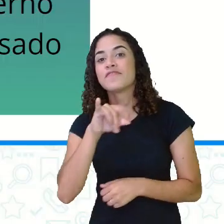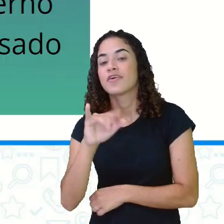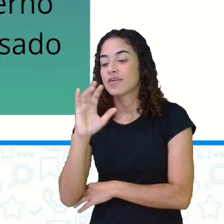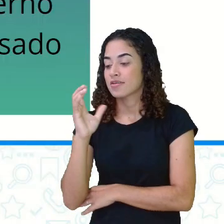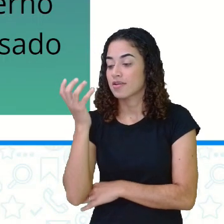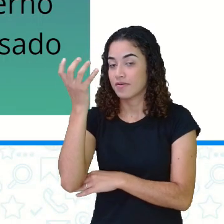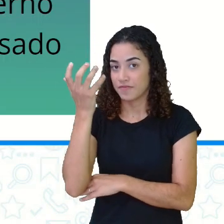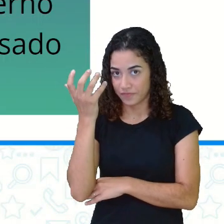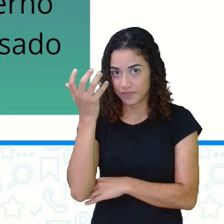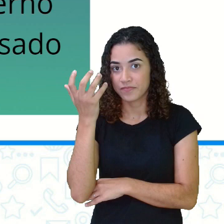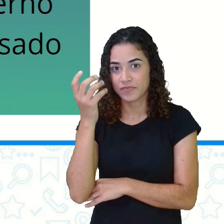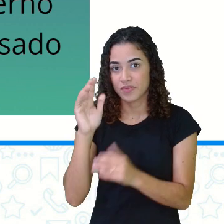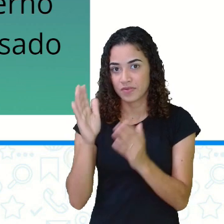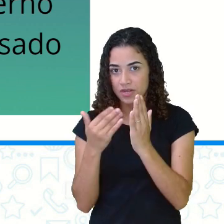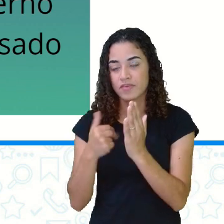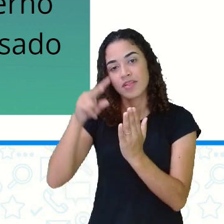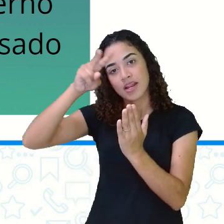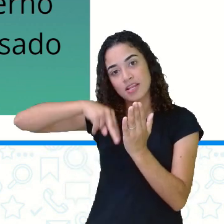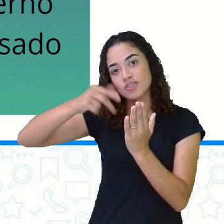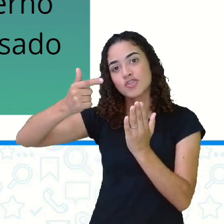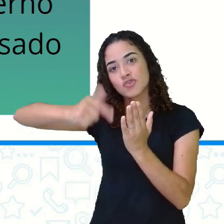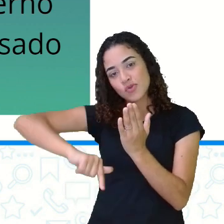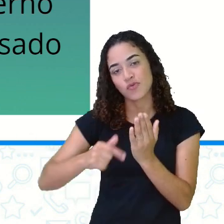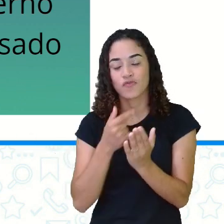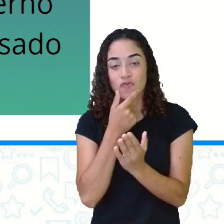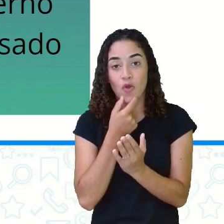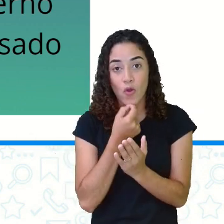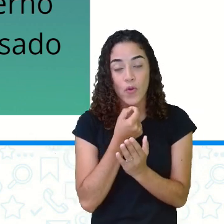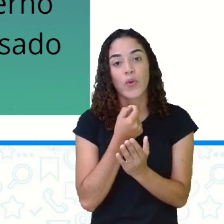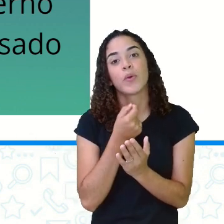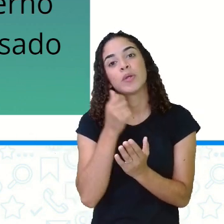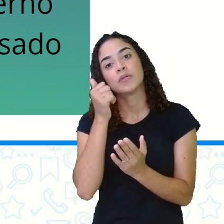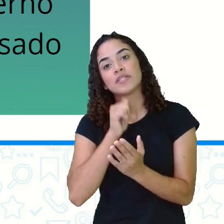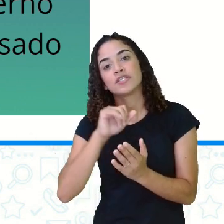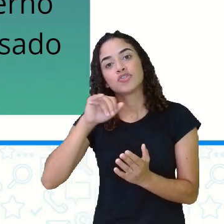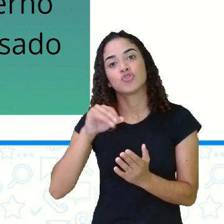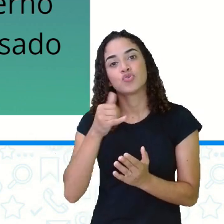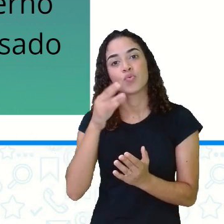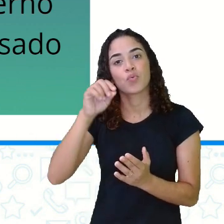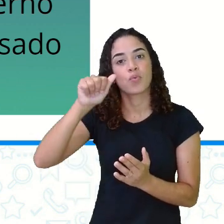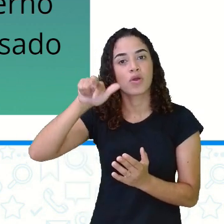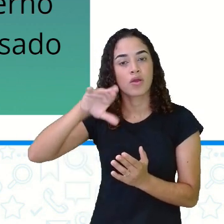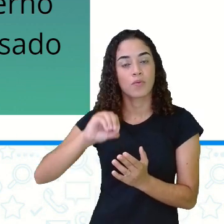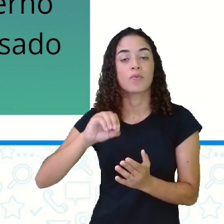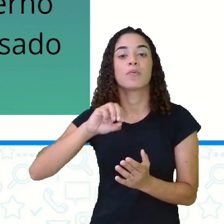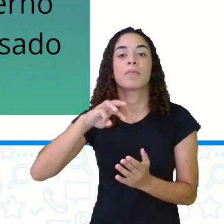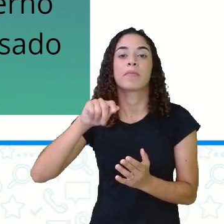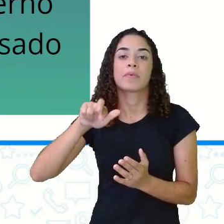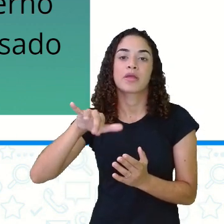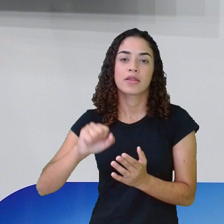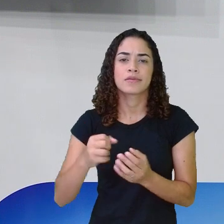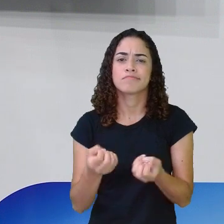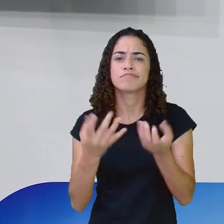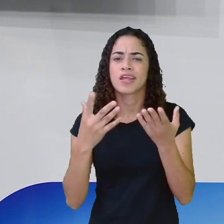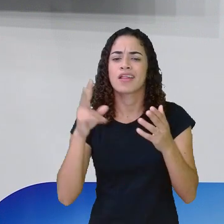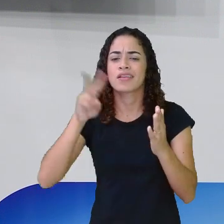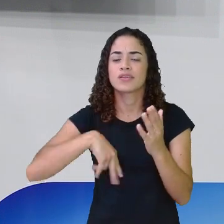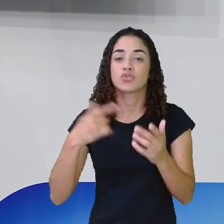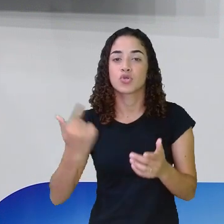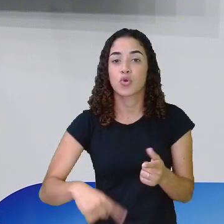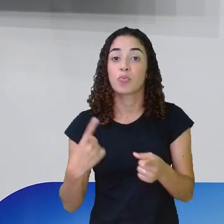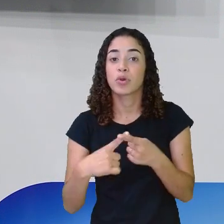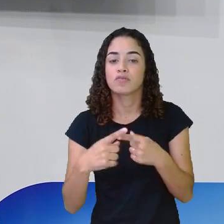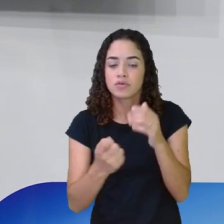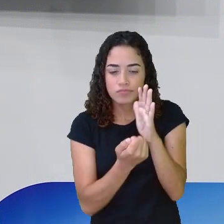árvore, lê novamente o livro João e Maria. Por quê? A senhora já leu, professora, para que eu vou ler de novo? Quanto mais vezes você